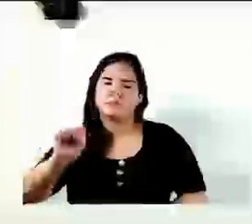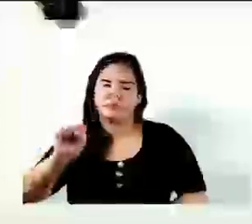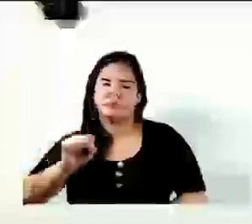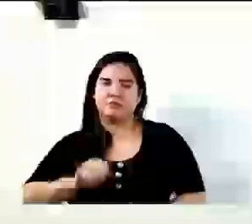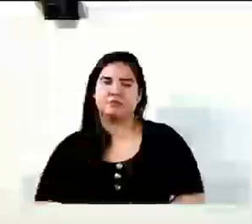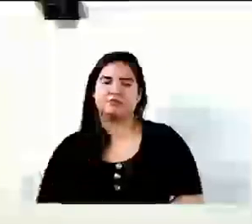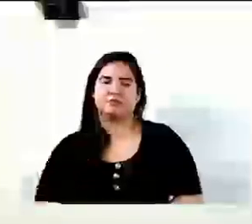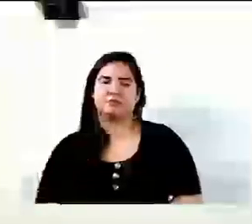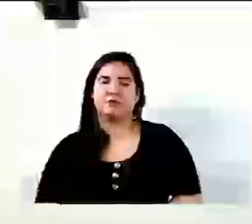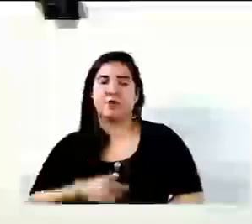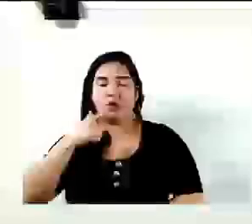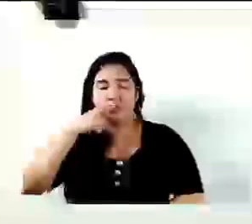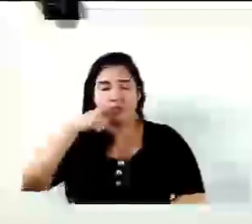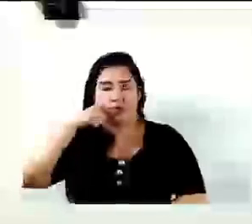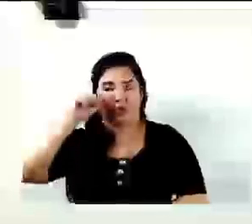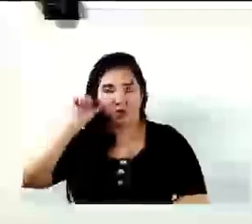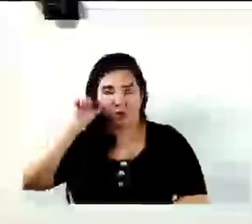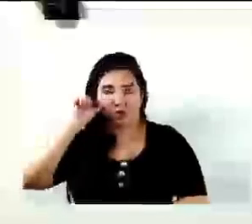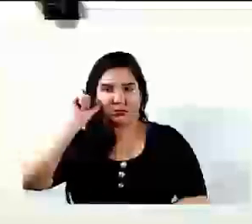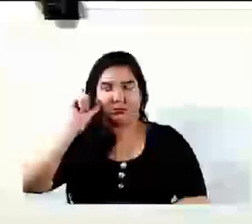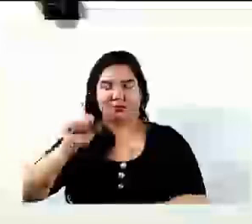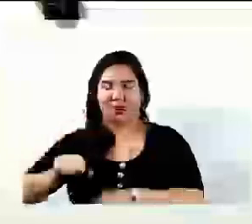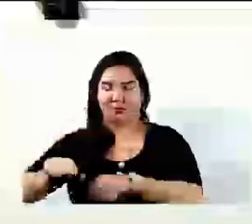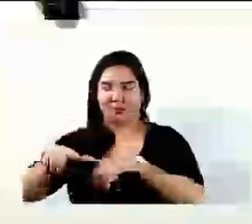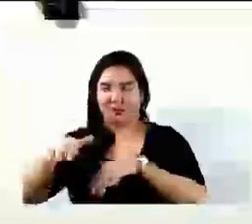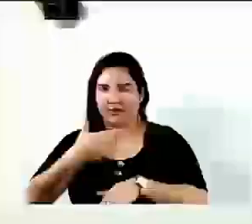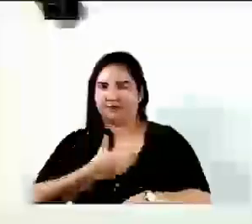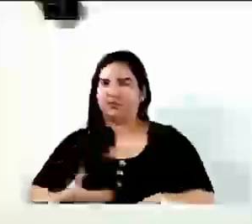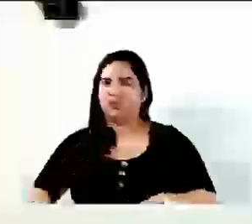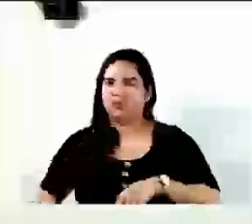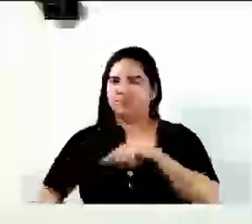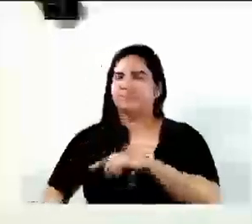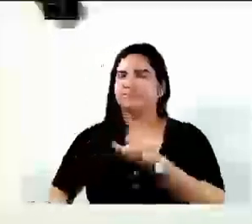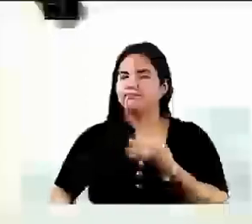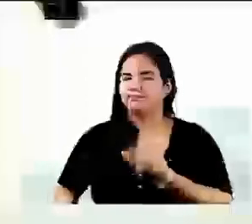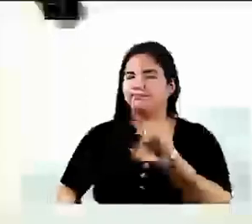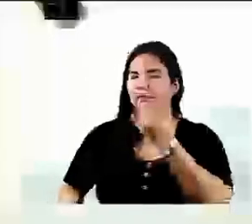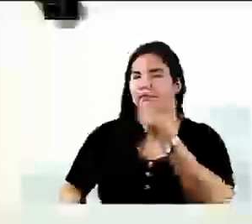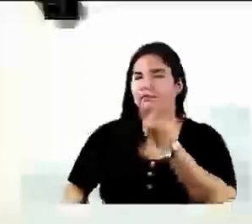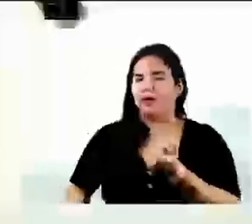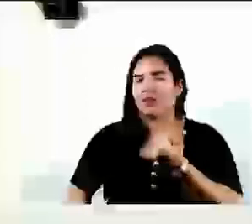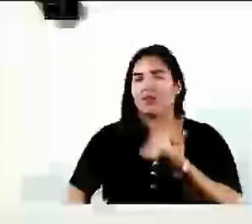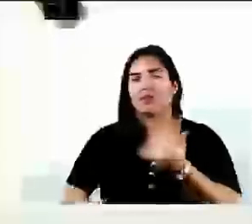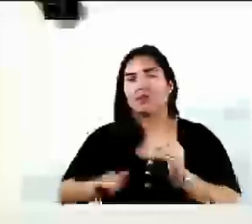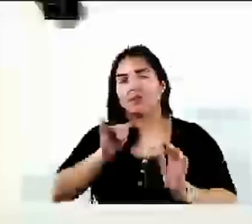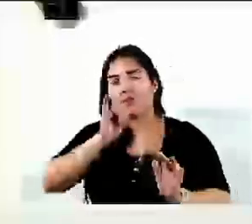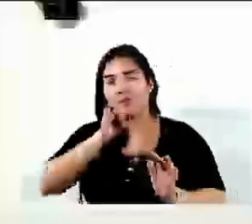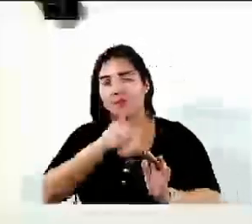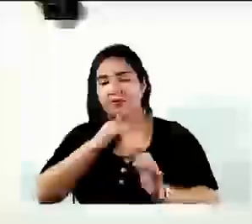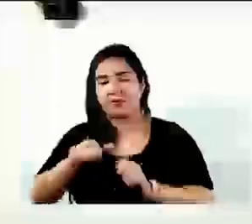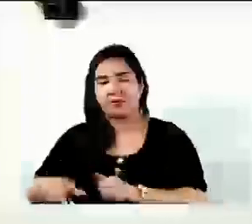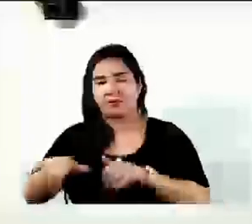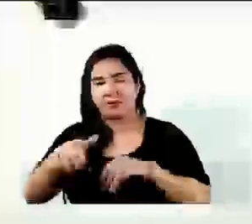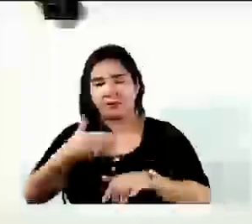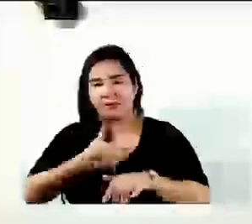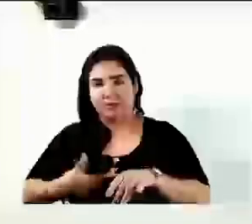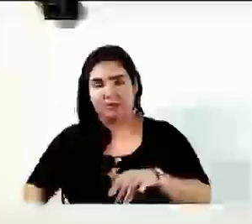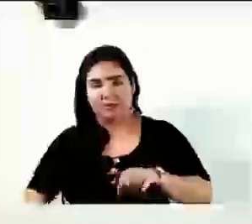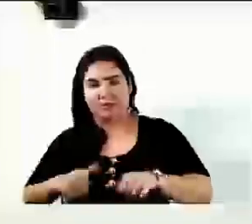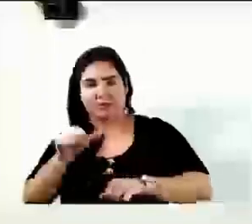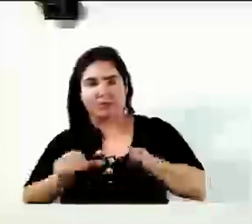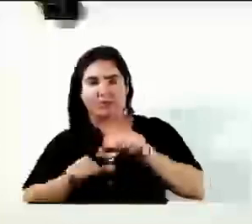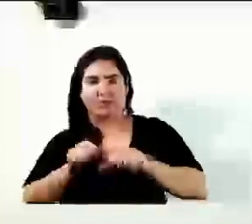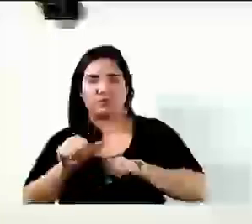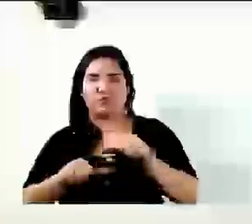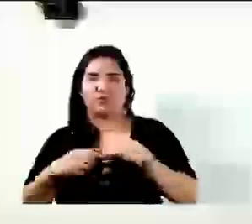e ontem, a nossa audiência pública foi de muita valeia, pena que os moldes das audiências públicas mudaram do que